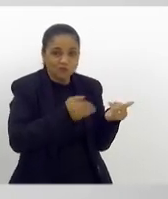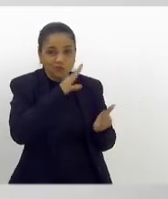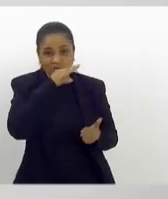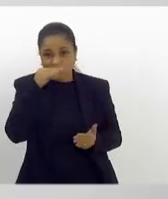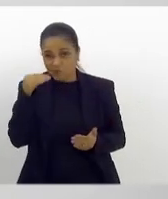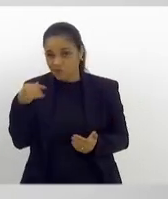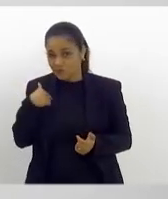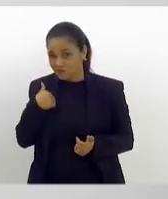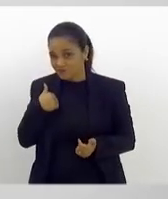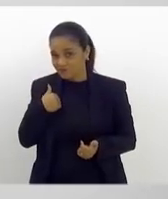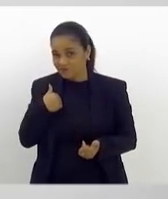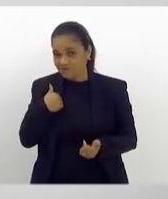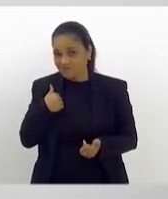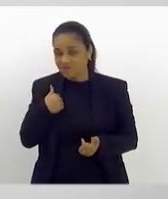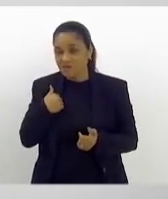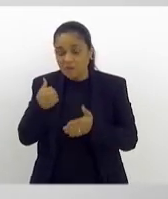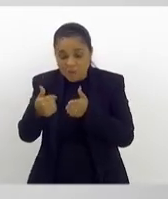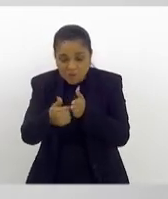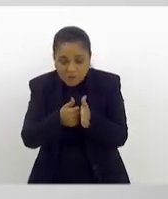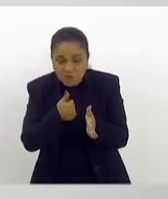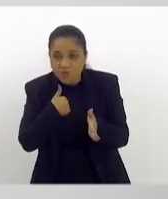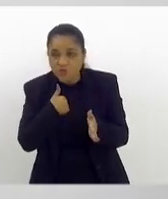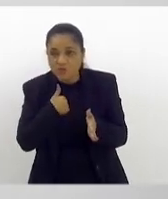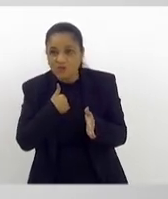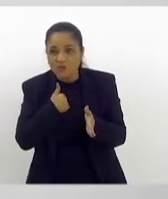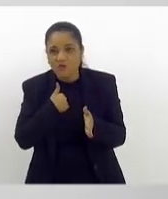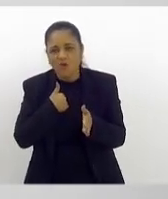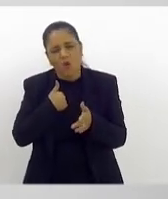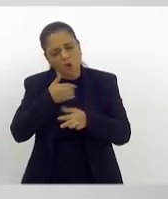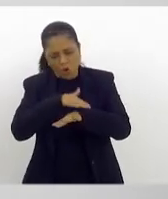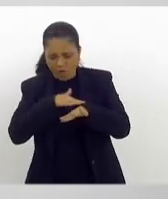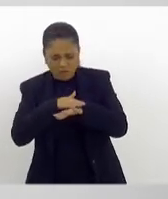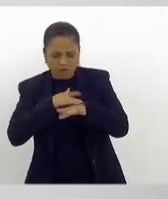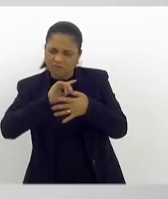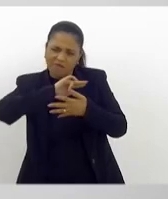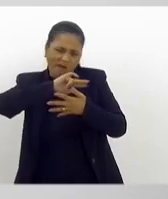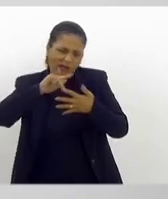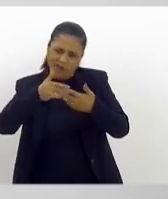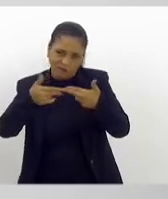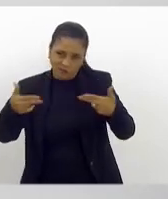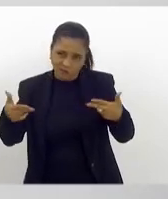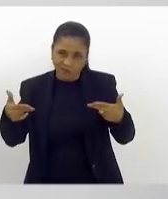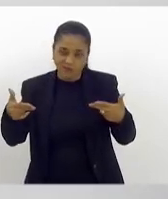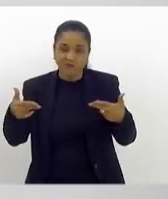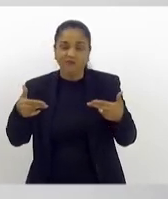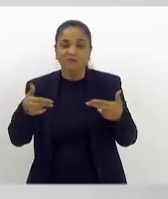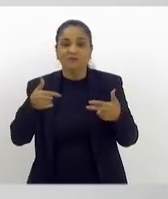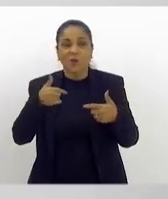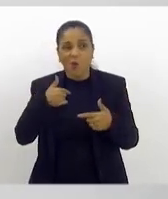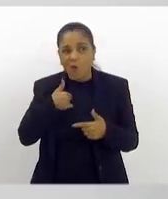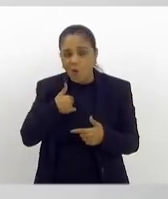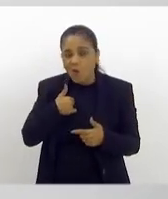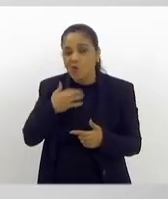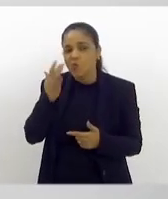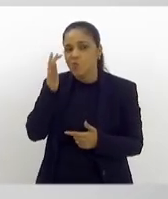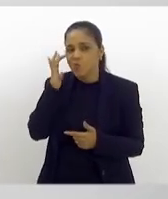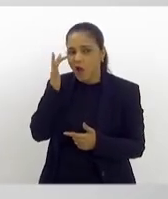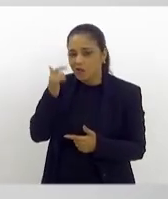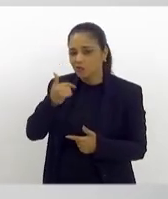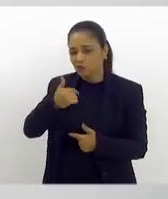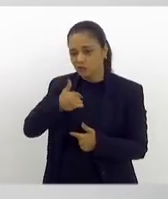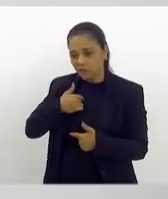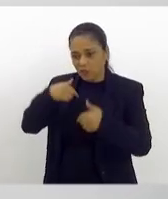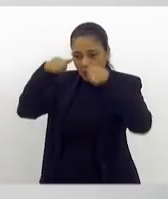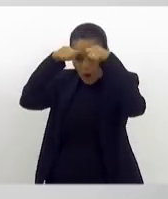veio perguntar doutor, falamos de outras coisas, tá? No final ele falou doutor, eu acho que eu sou autista.